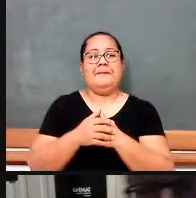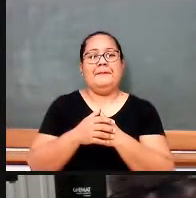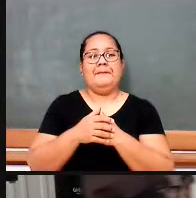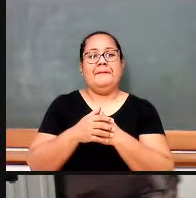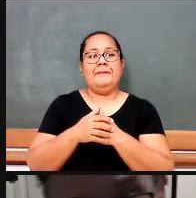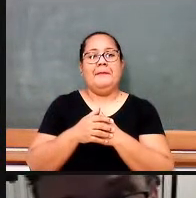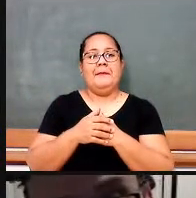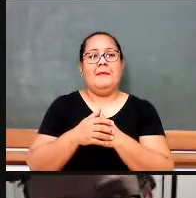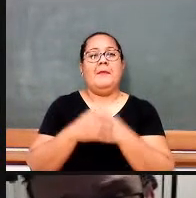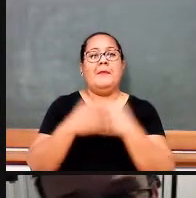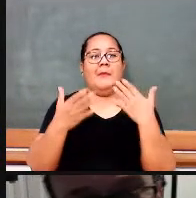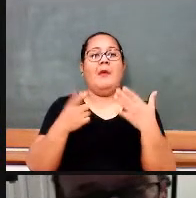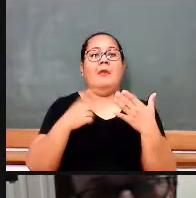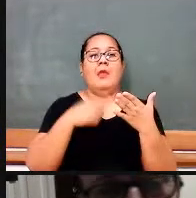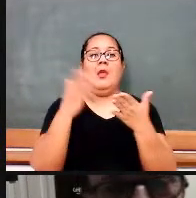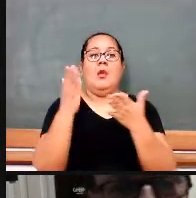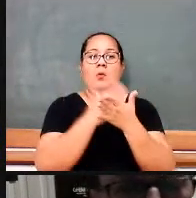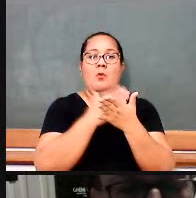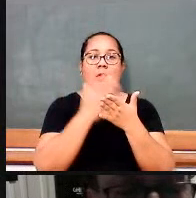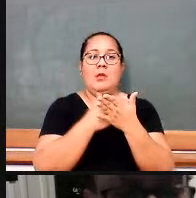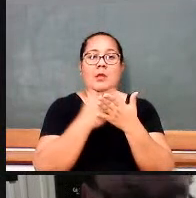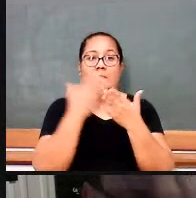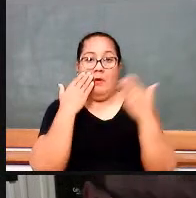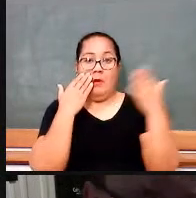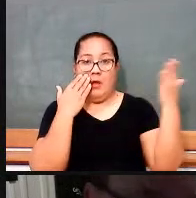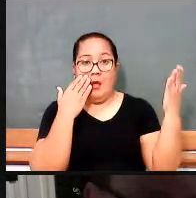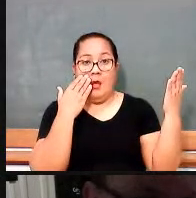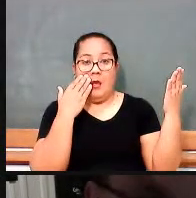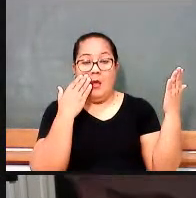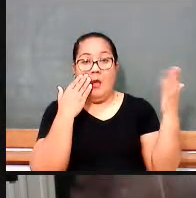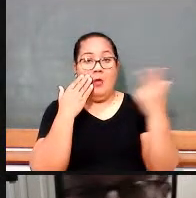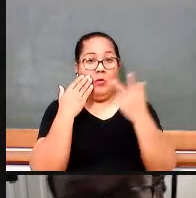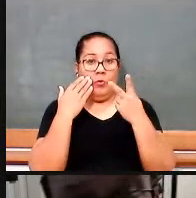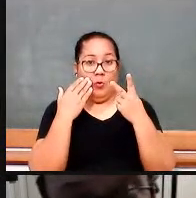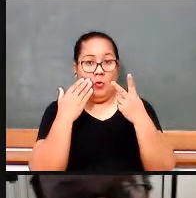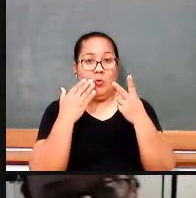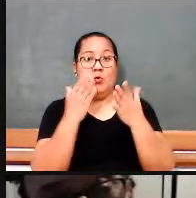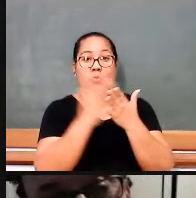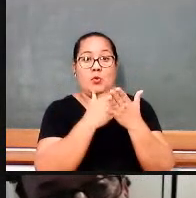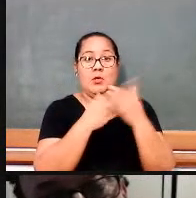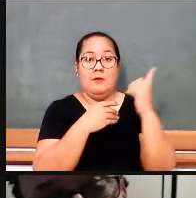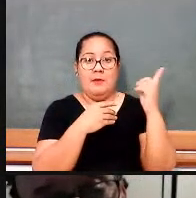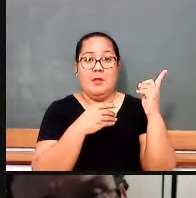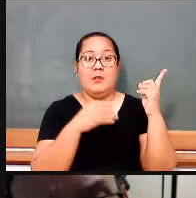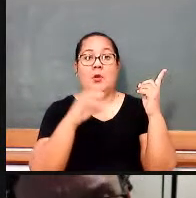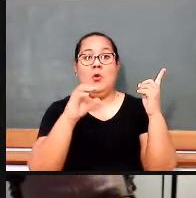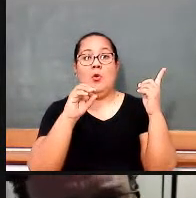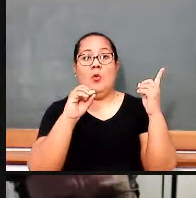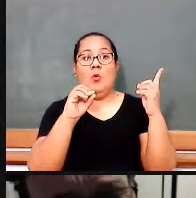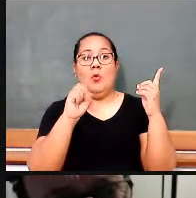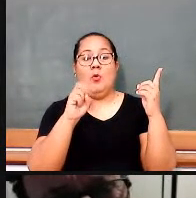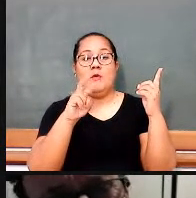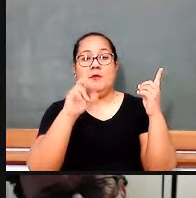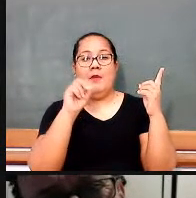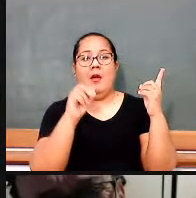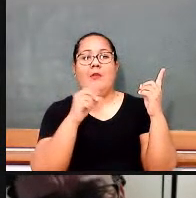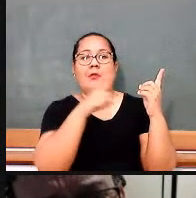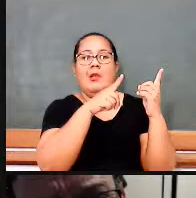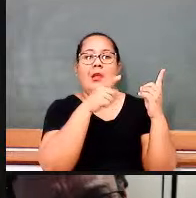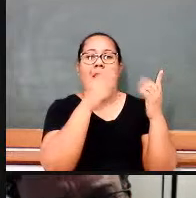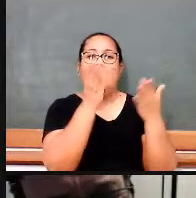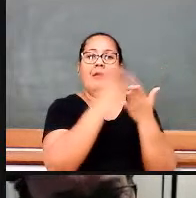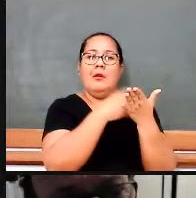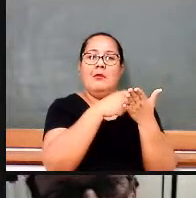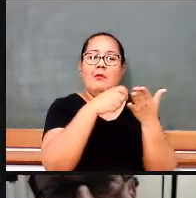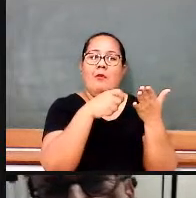Nós escrevemos dois livros sobre esse período, um sobre o professor Oswaldo São Jorge, como é que ele faz os seus livros, como é que ele se